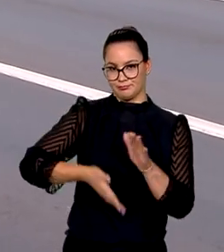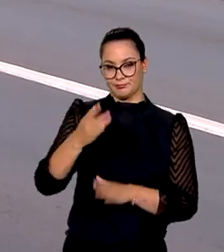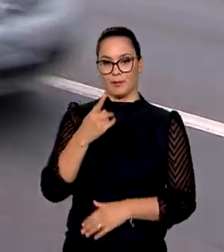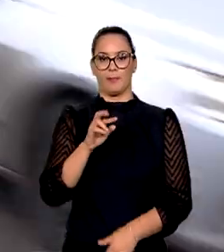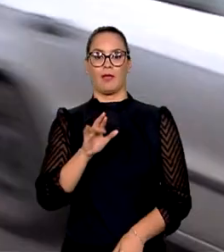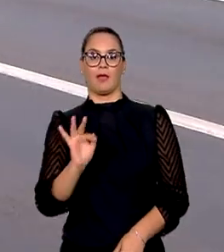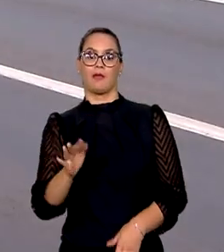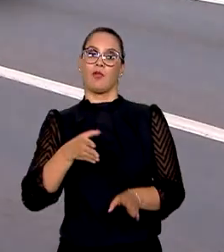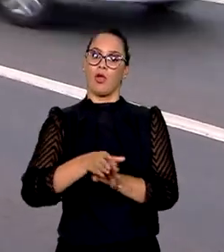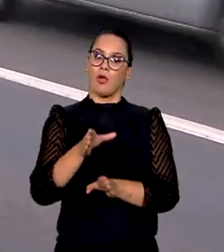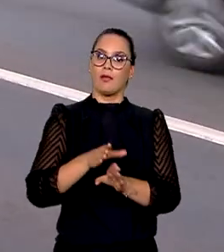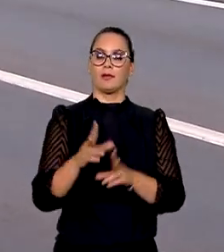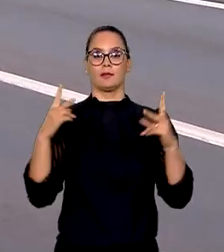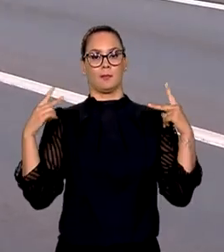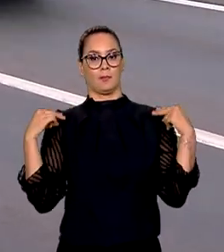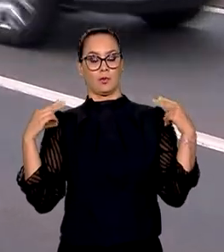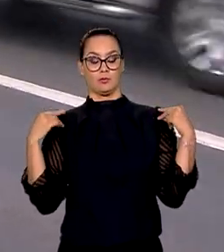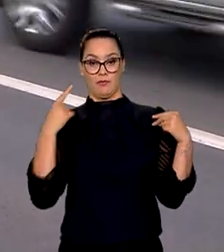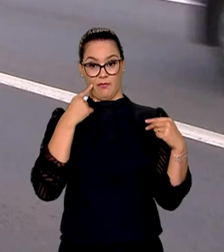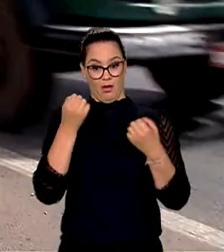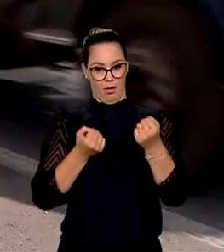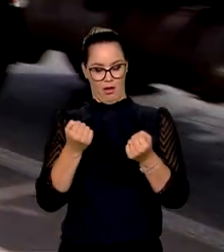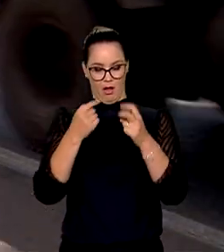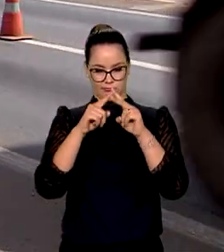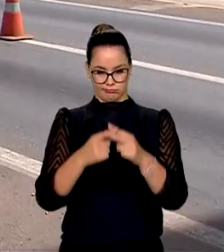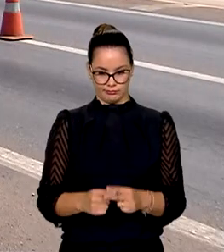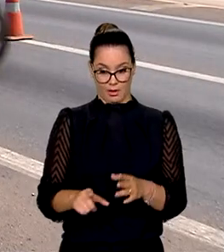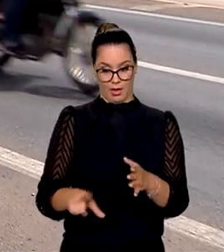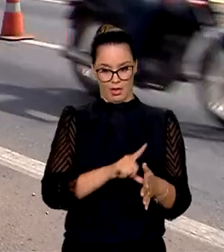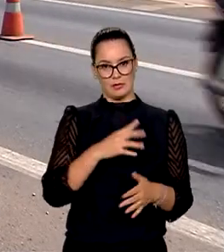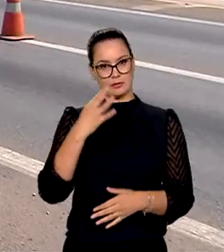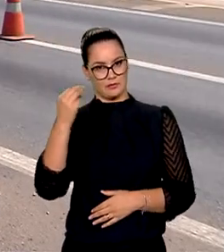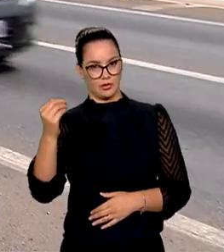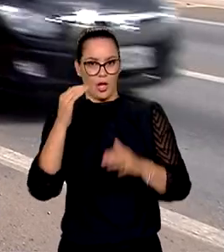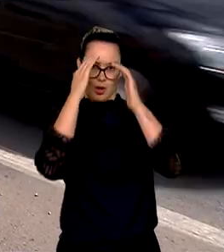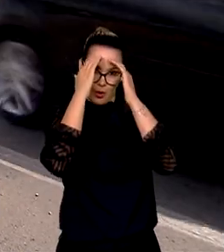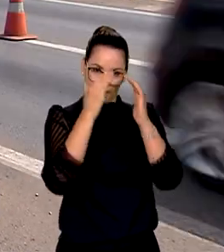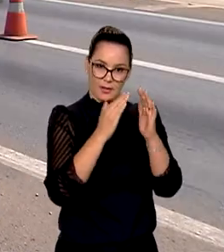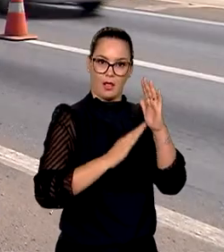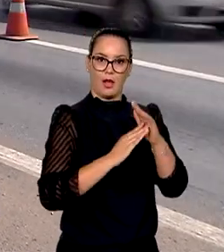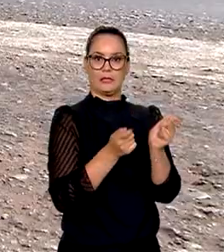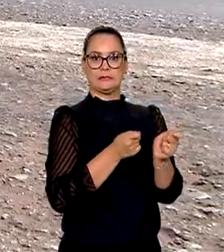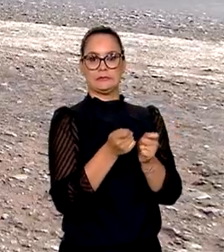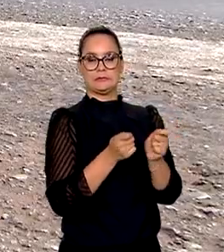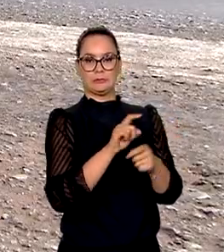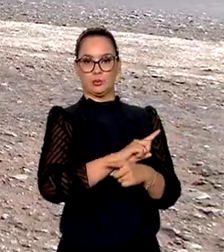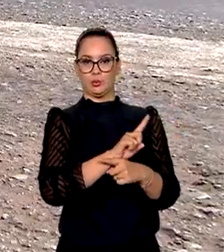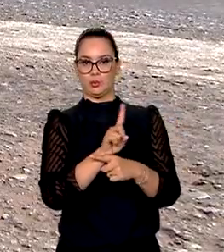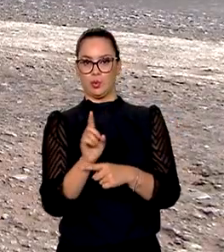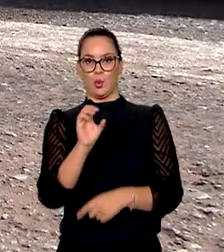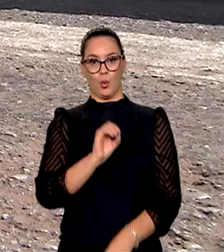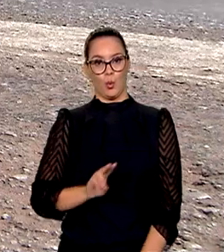orienta ainda que os motoristas façam revisão no veículo antes da viagem, obedeçam os limites de velocidade, usem